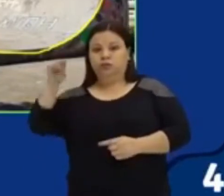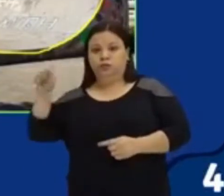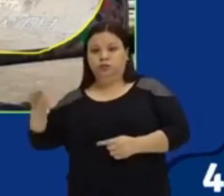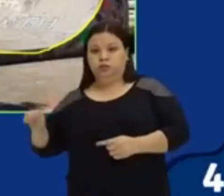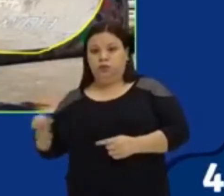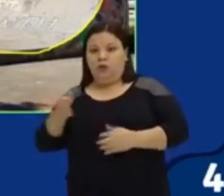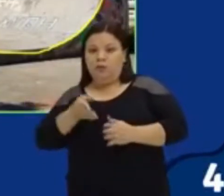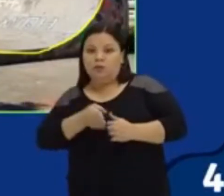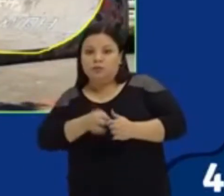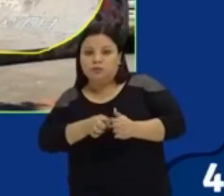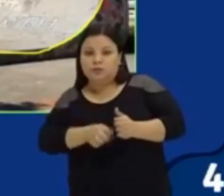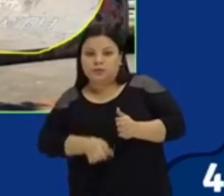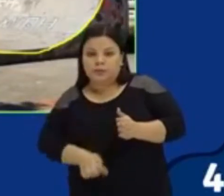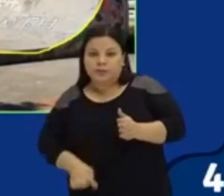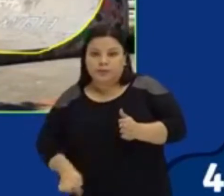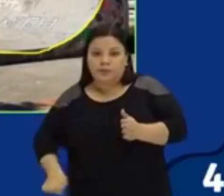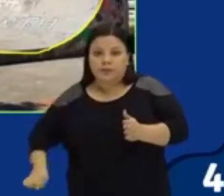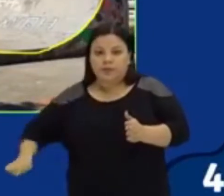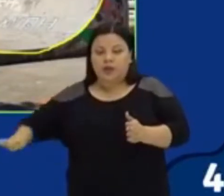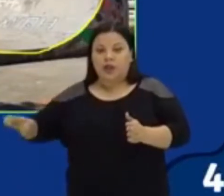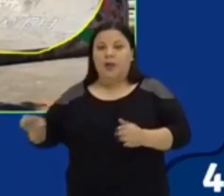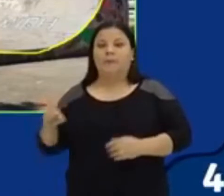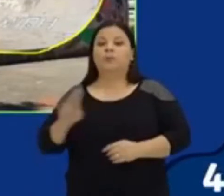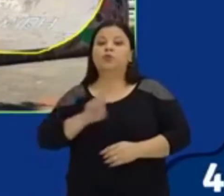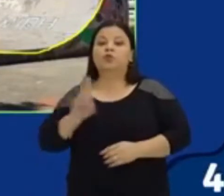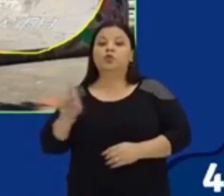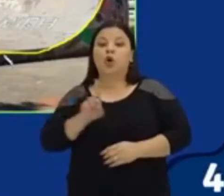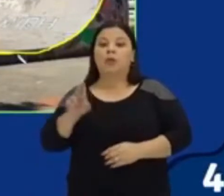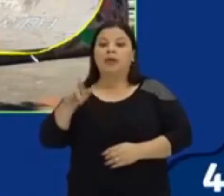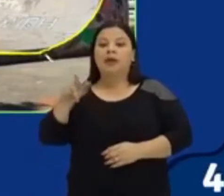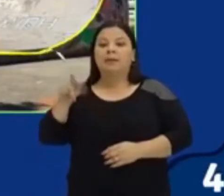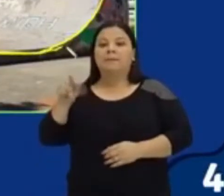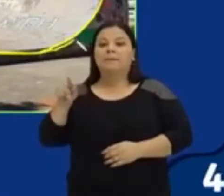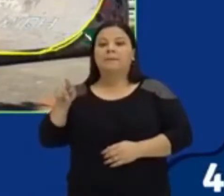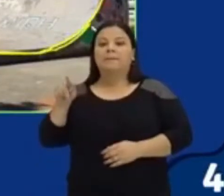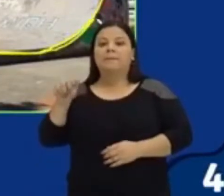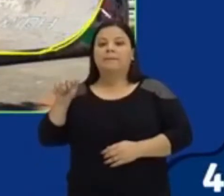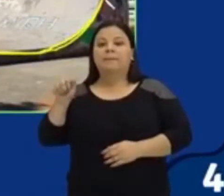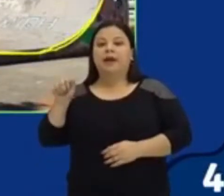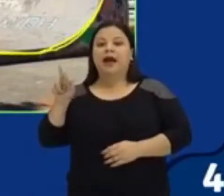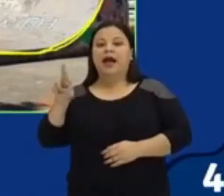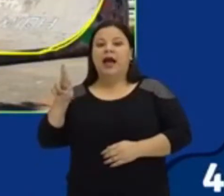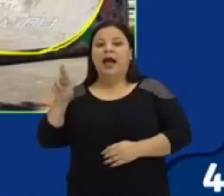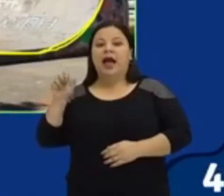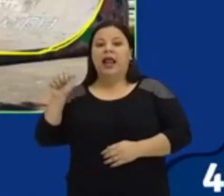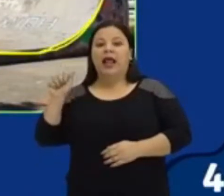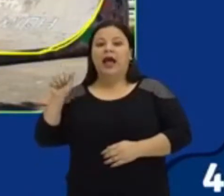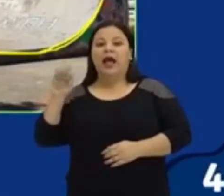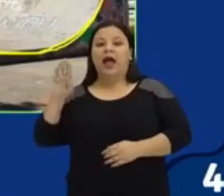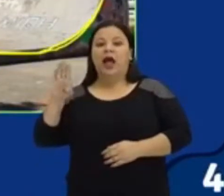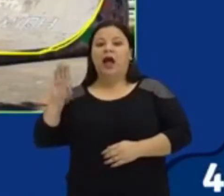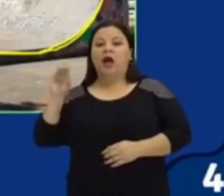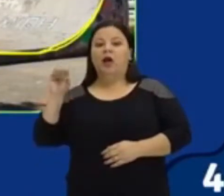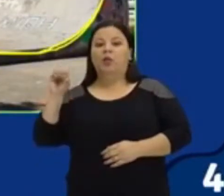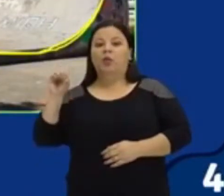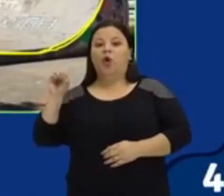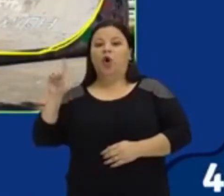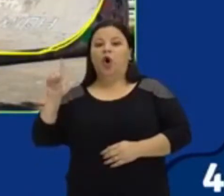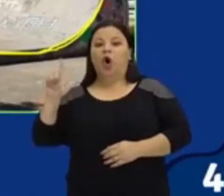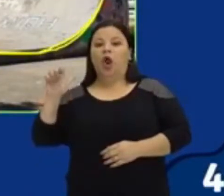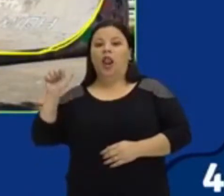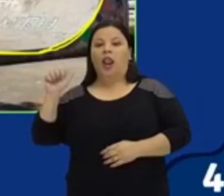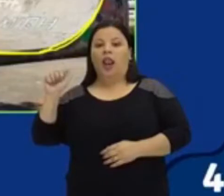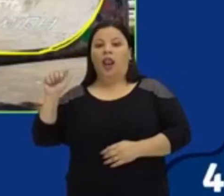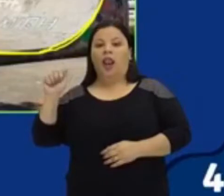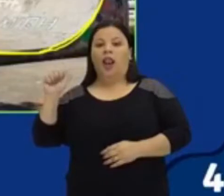parábolas, né? São curvaturas aqui. E nós podemos perceber o seguinte, que uma, ela tem a abertura voltada